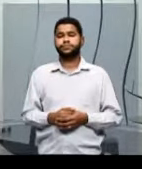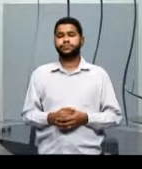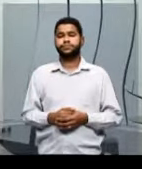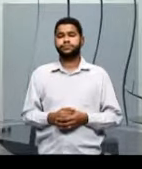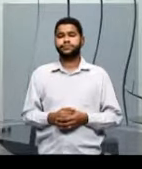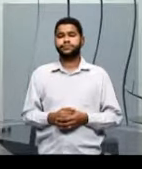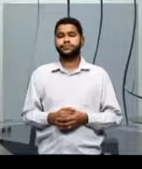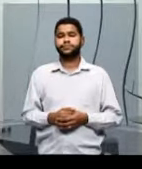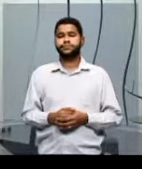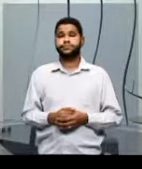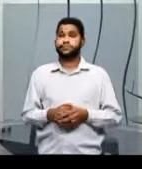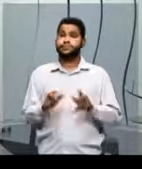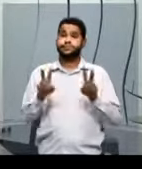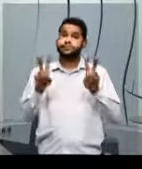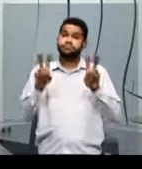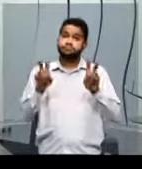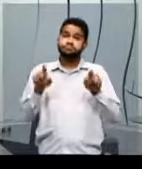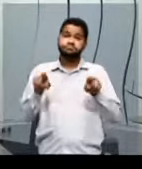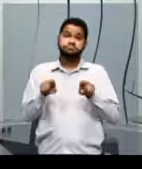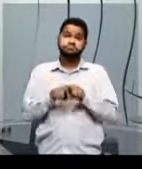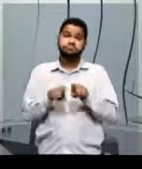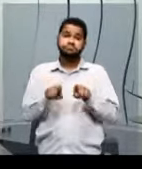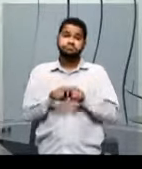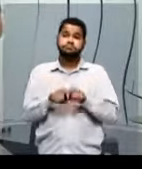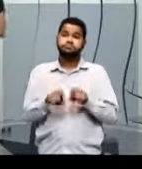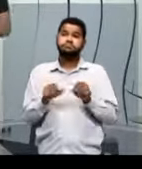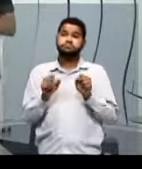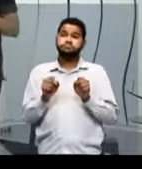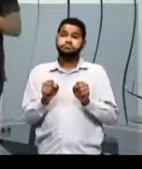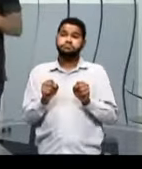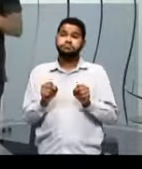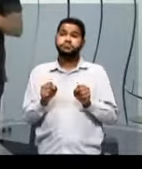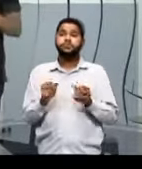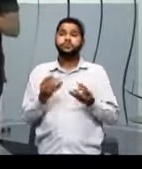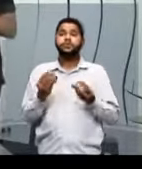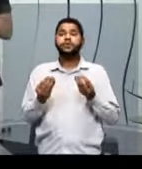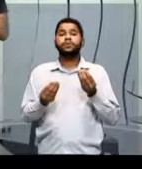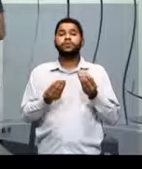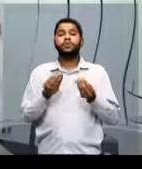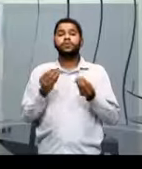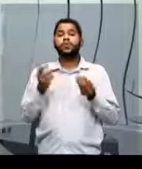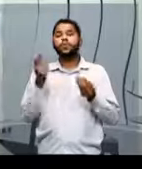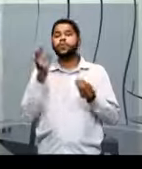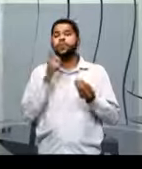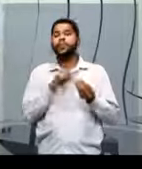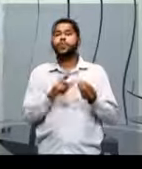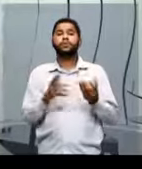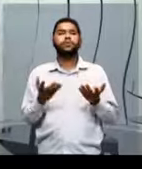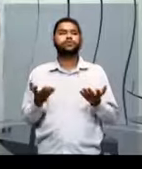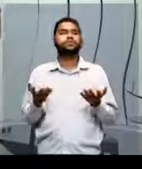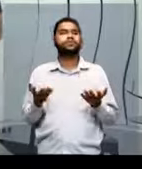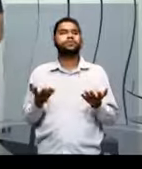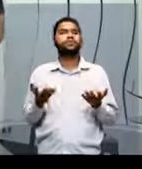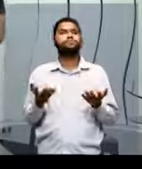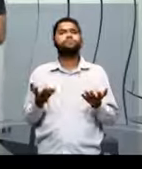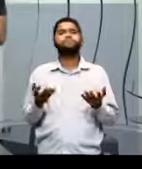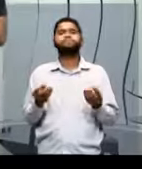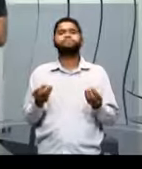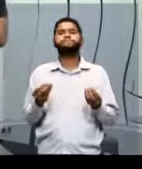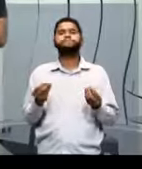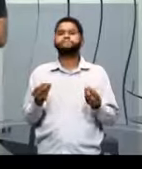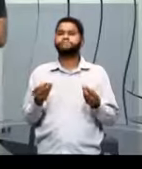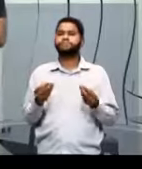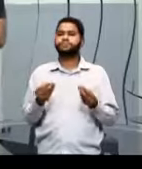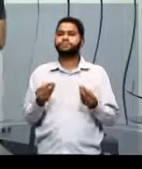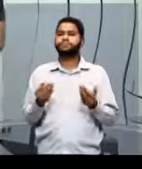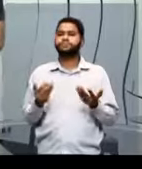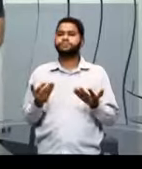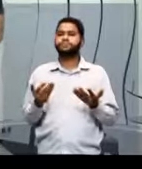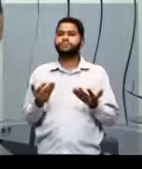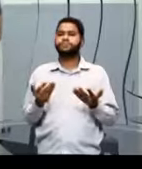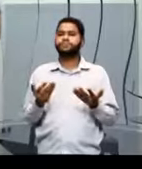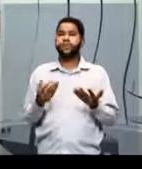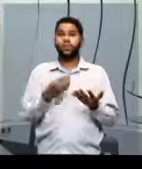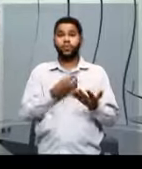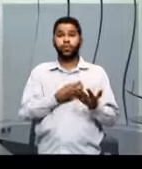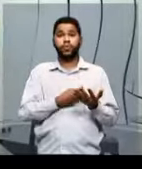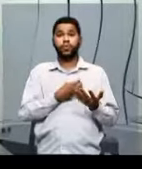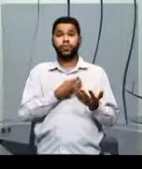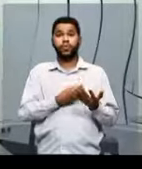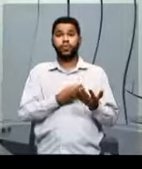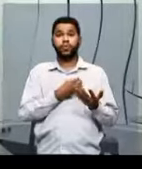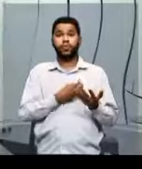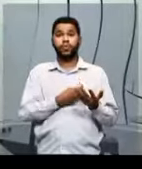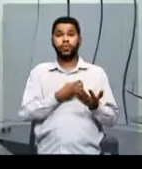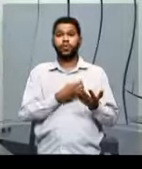Esse é um tema também. Que pode ser como que a gente consegue ter uma vida